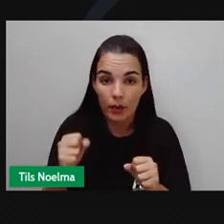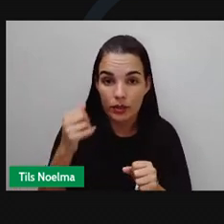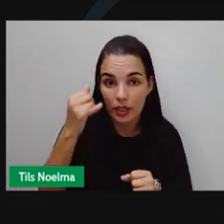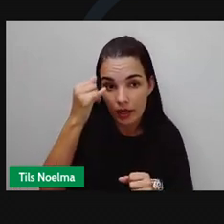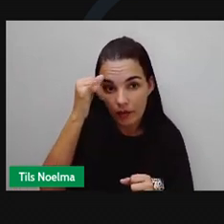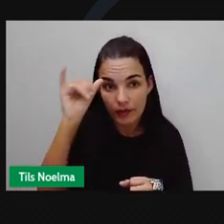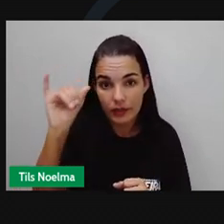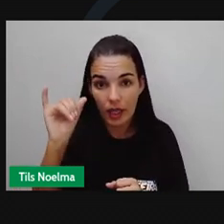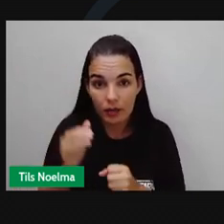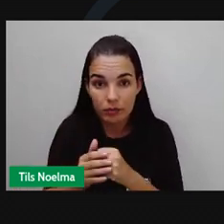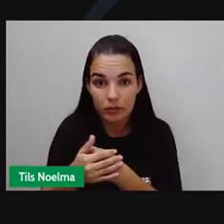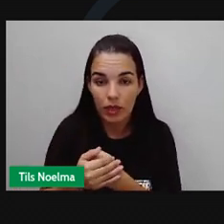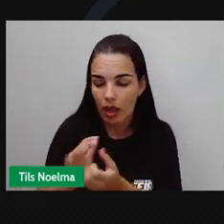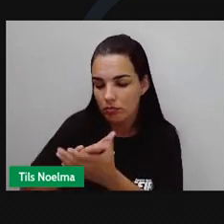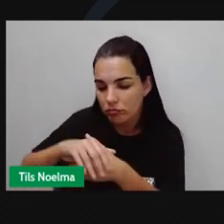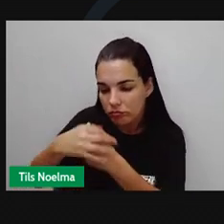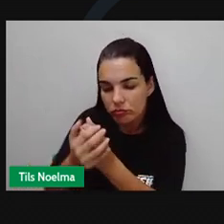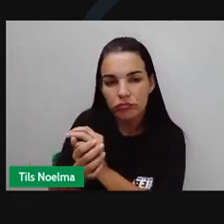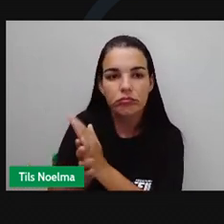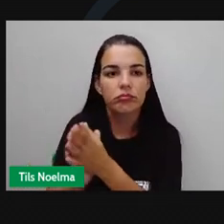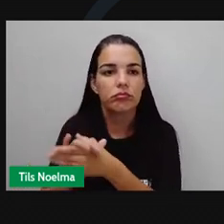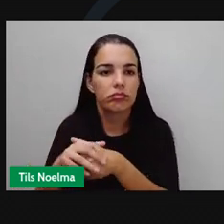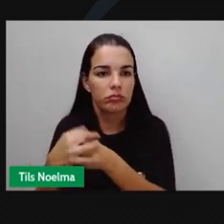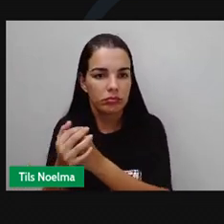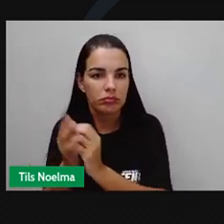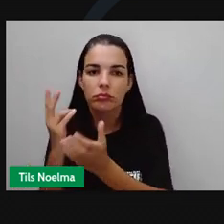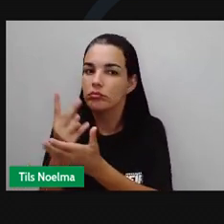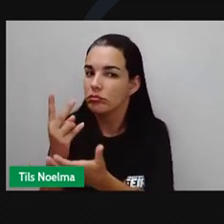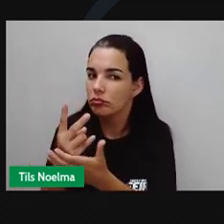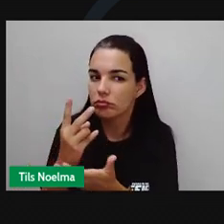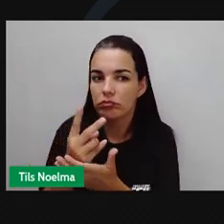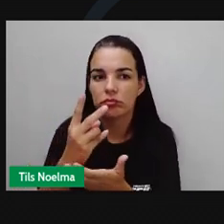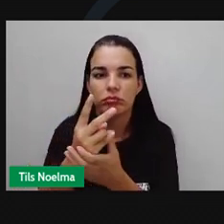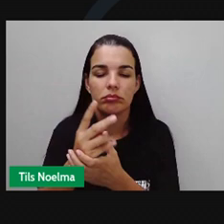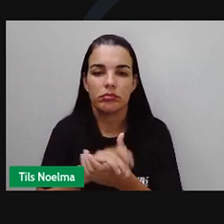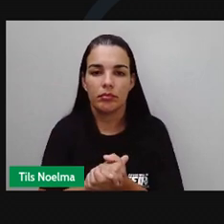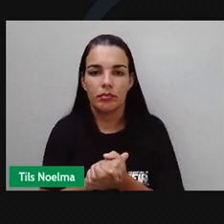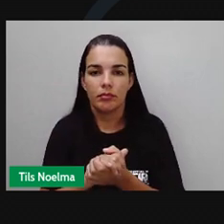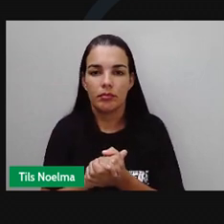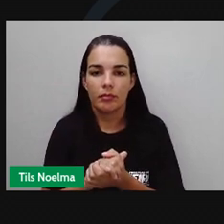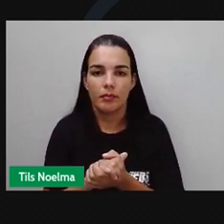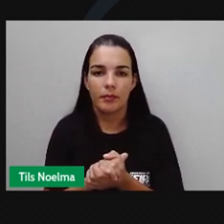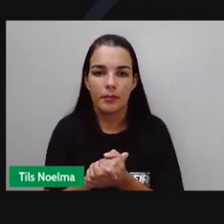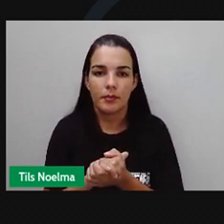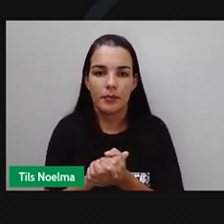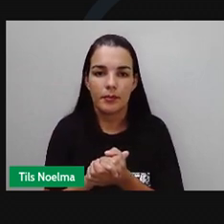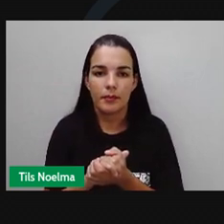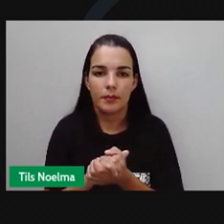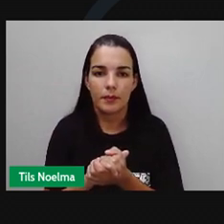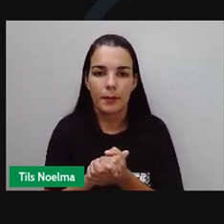vírus por contato com hábitos de higiene, como, por exemplo, lavar as mãos muito bem e com frequência.